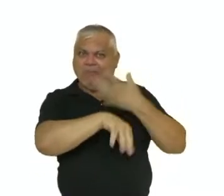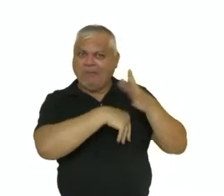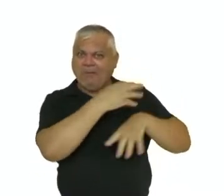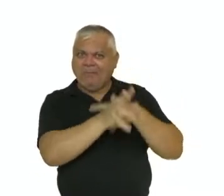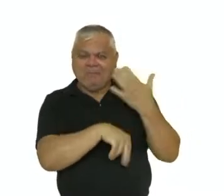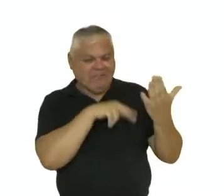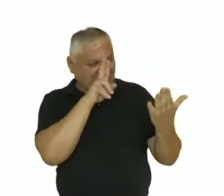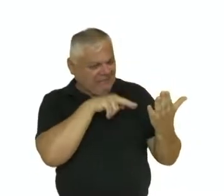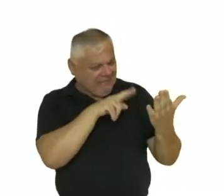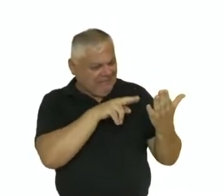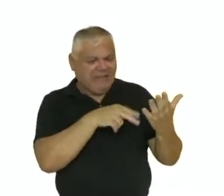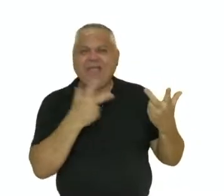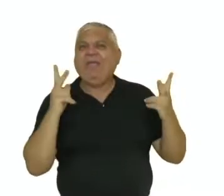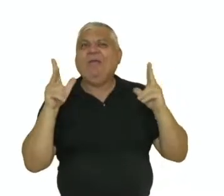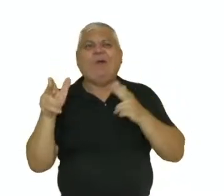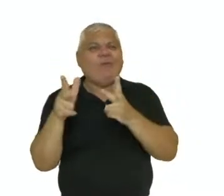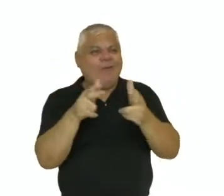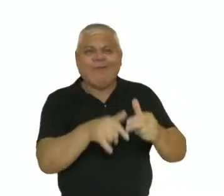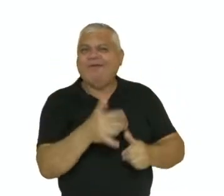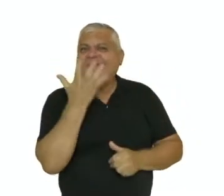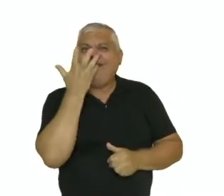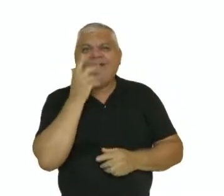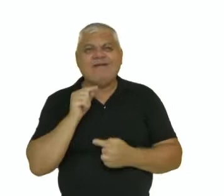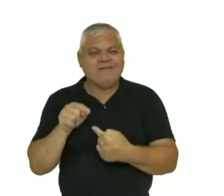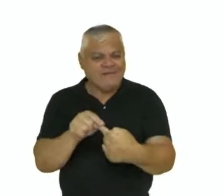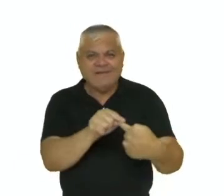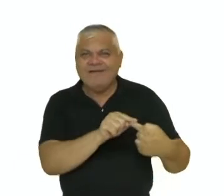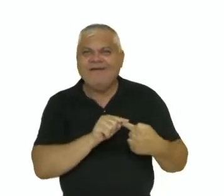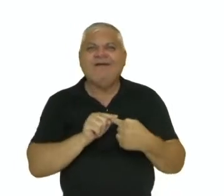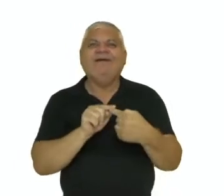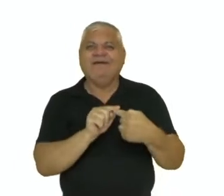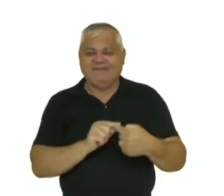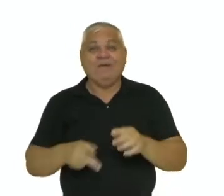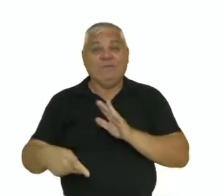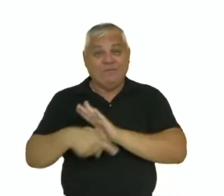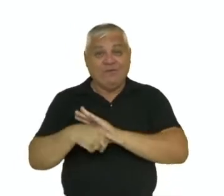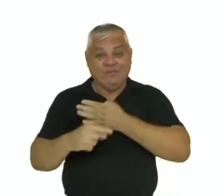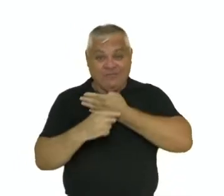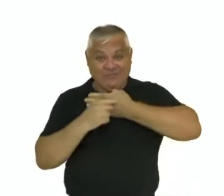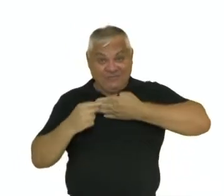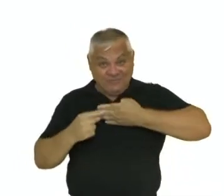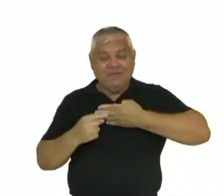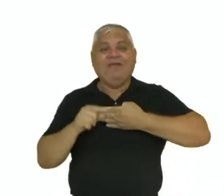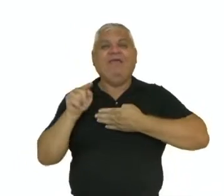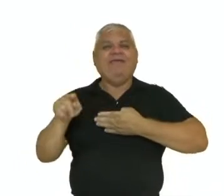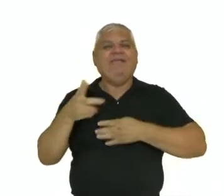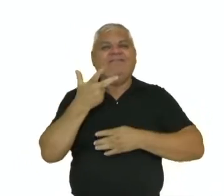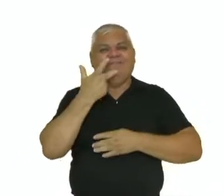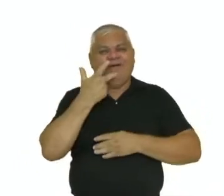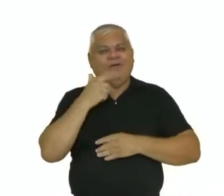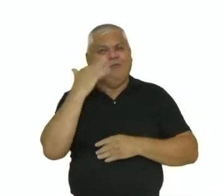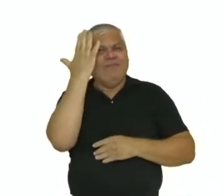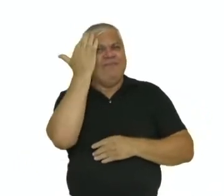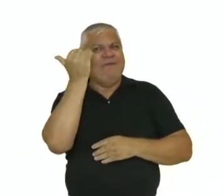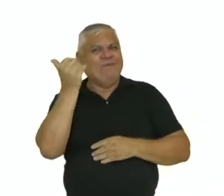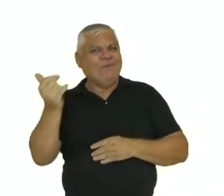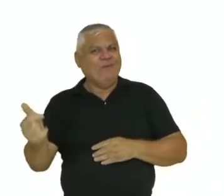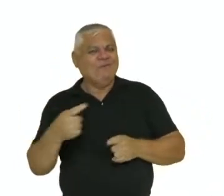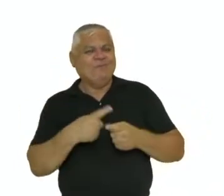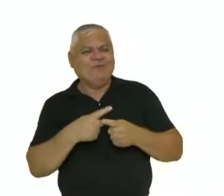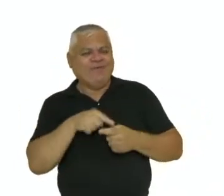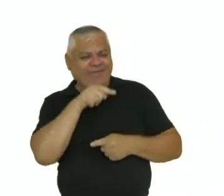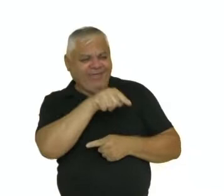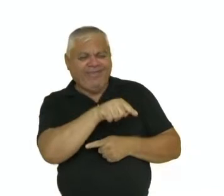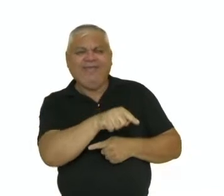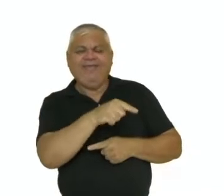no fundo, igual a qualquer outra criança. Segundo o próprio Ziraldo, talvez o sucesso do Menino Maluquinho se explique